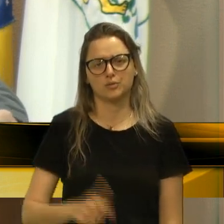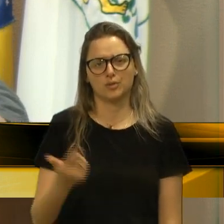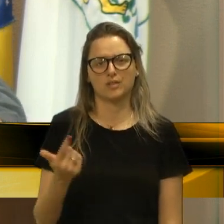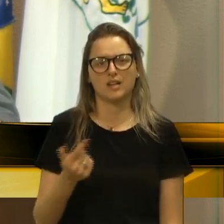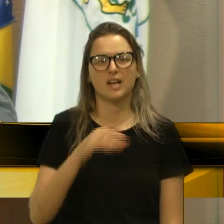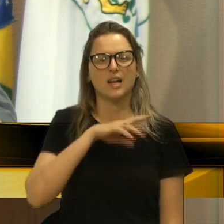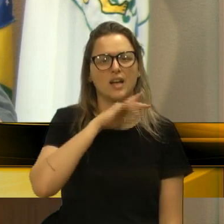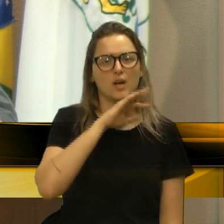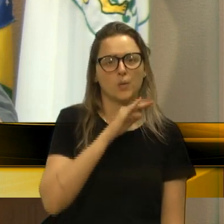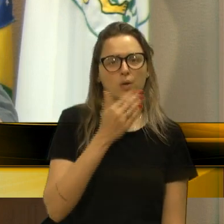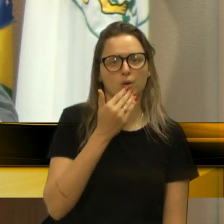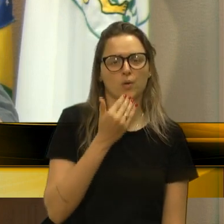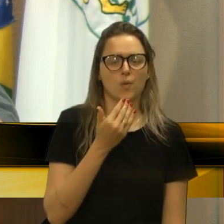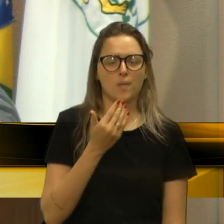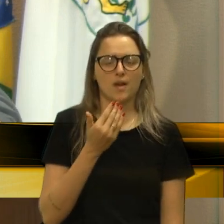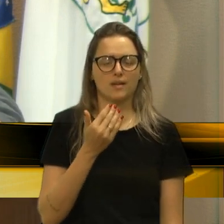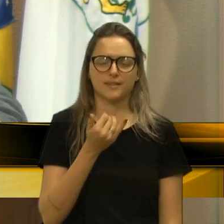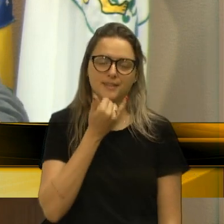comida esquentada, né?